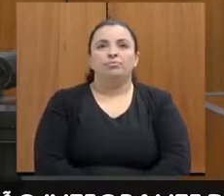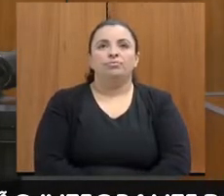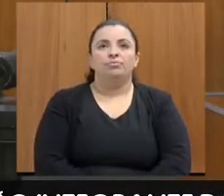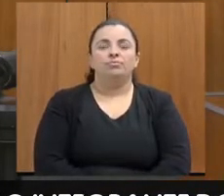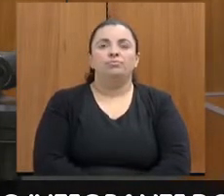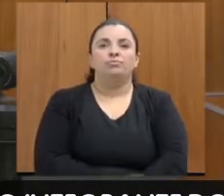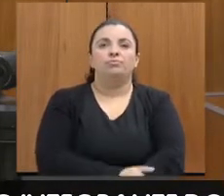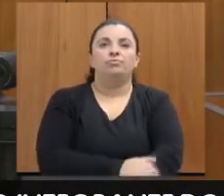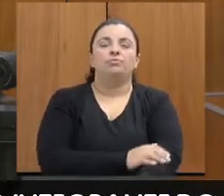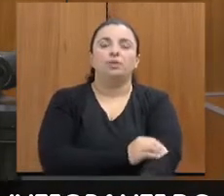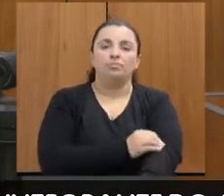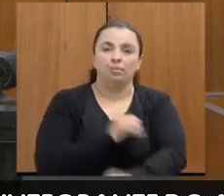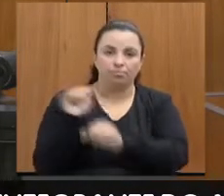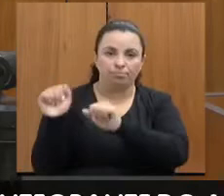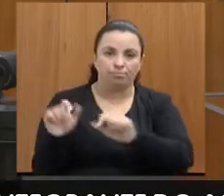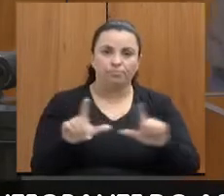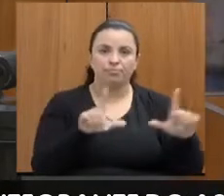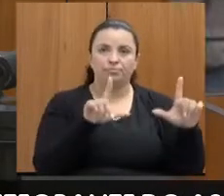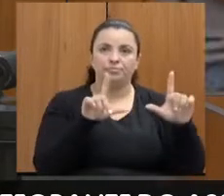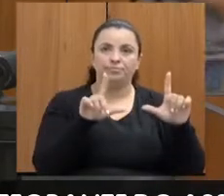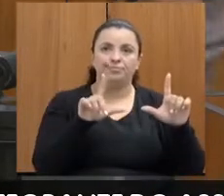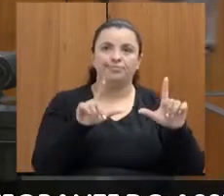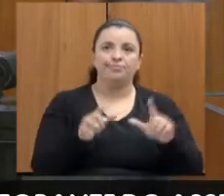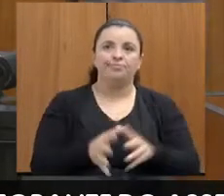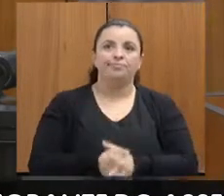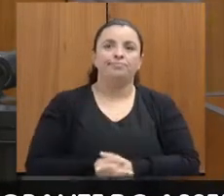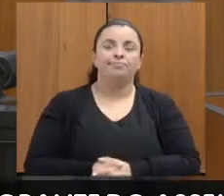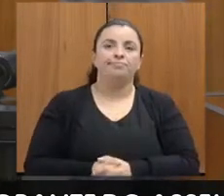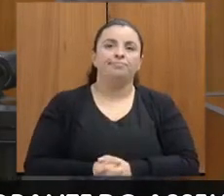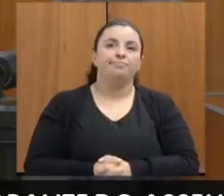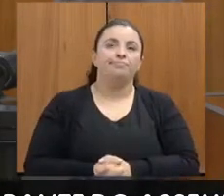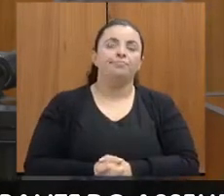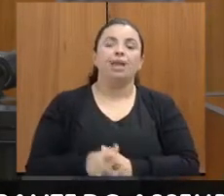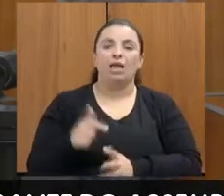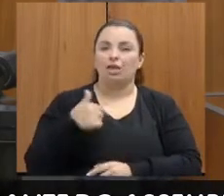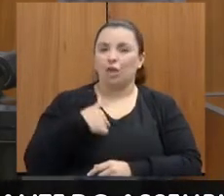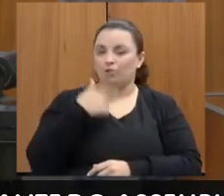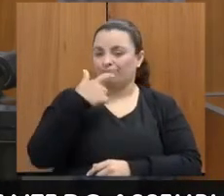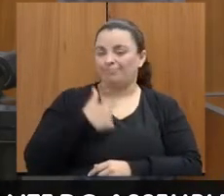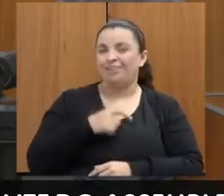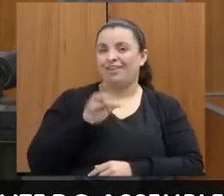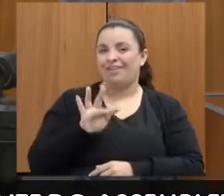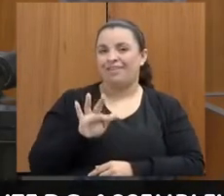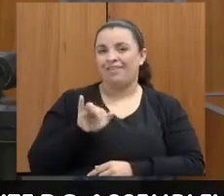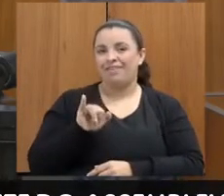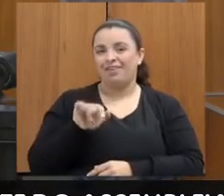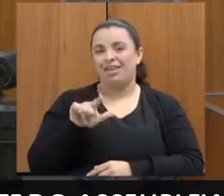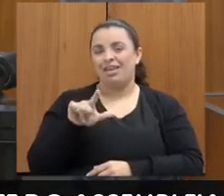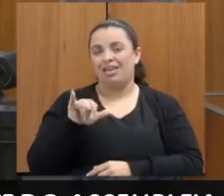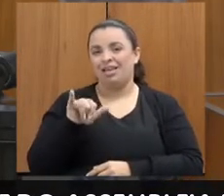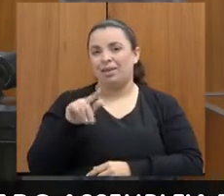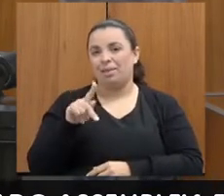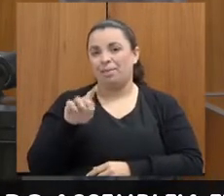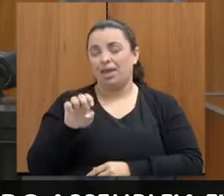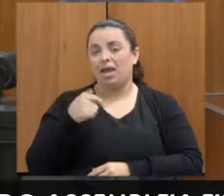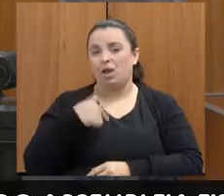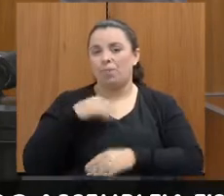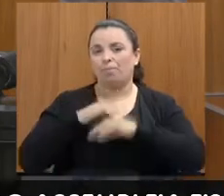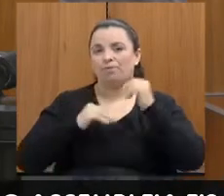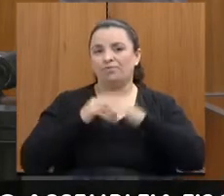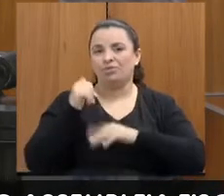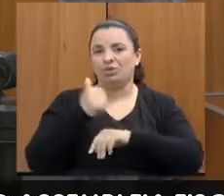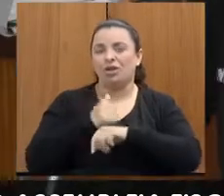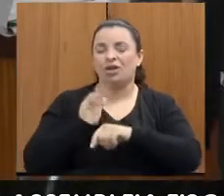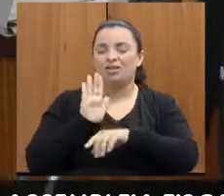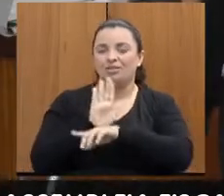Isso, pode passar, por favor. Eu sou Felipe, eu sou assistente social. Meu cargo é analista da Polícia Civil barra